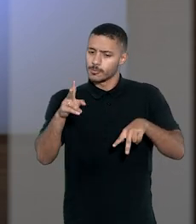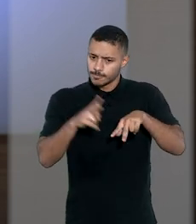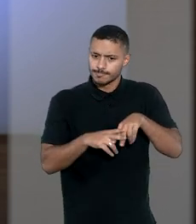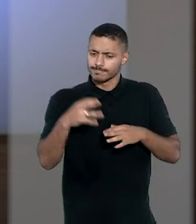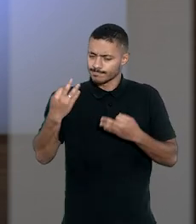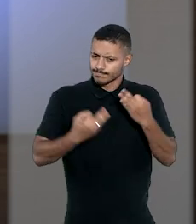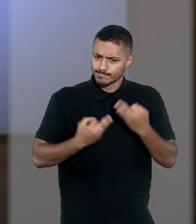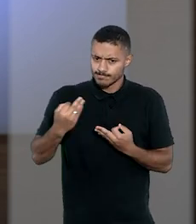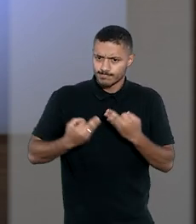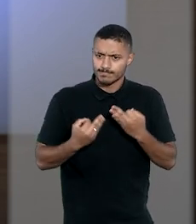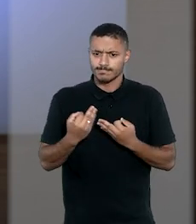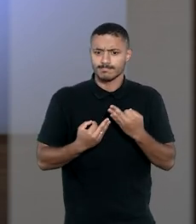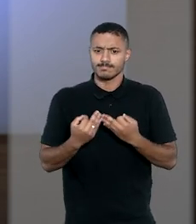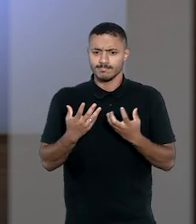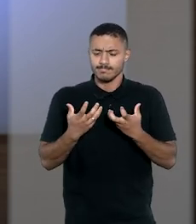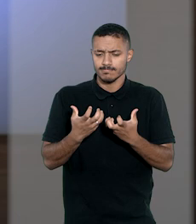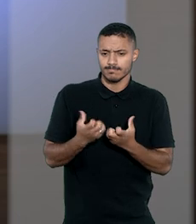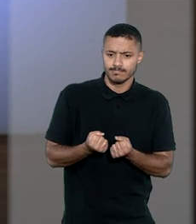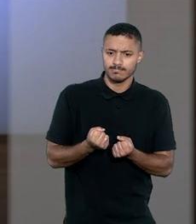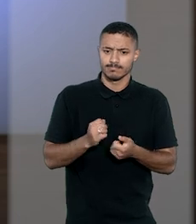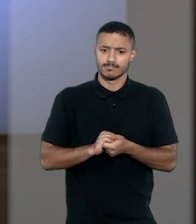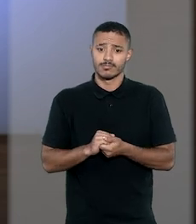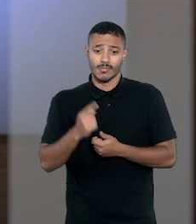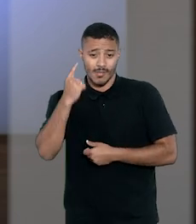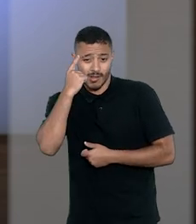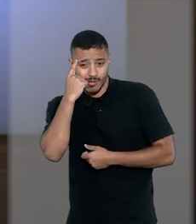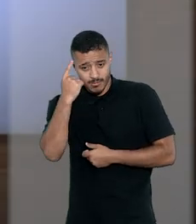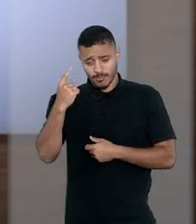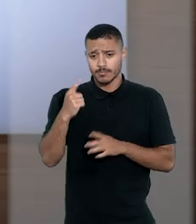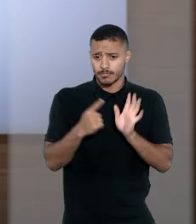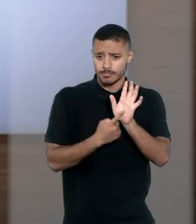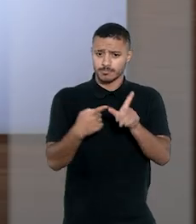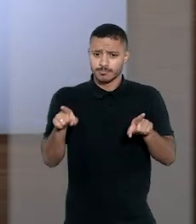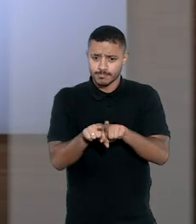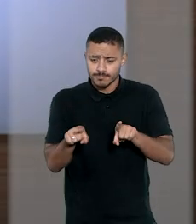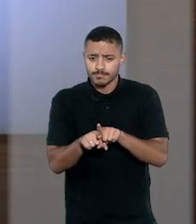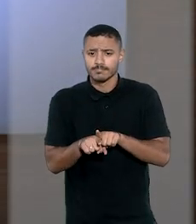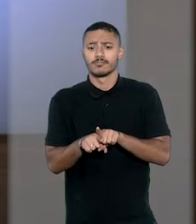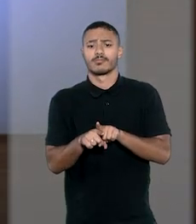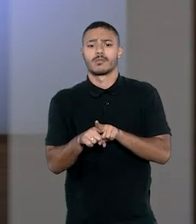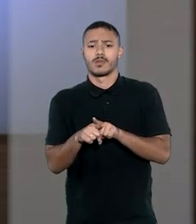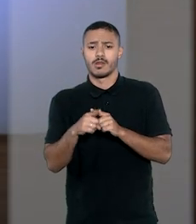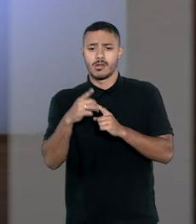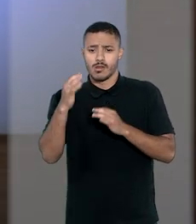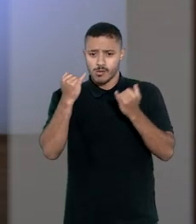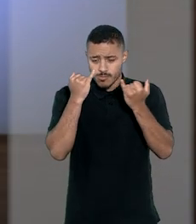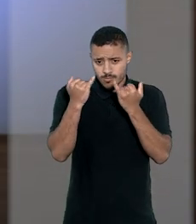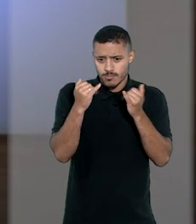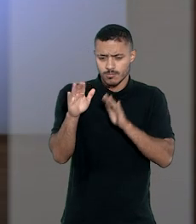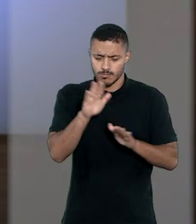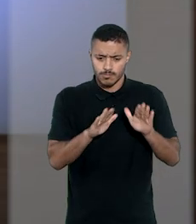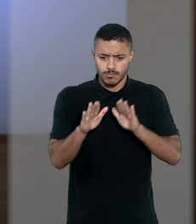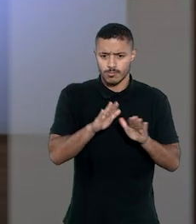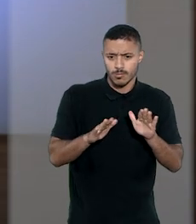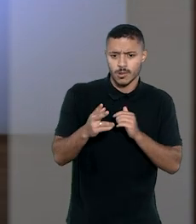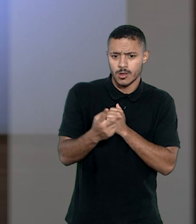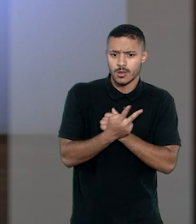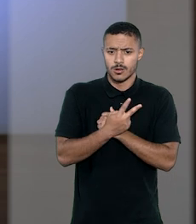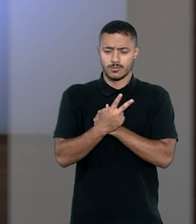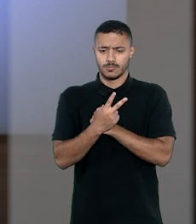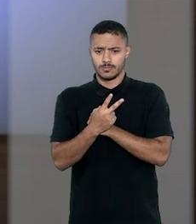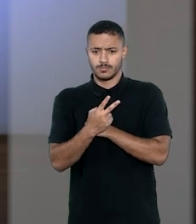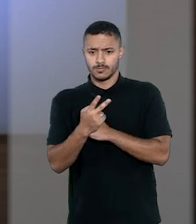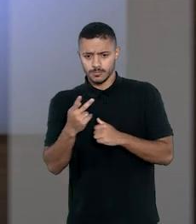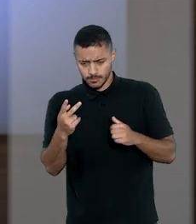vírus no presídio que justificasse a concessão da medida. A decisão destacou tão somente o fato de se tratar de